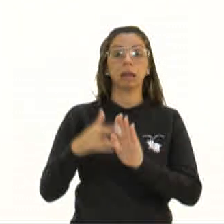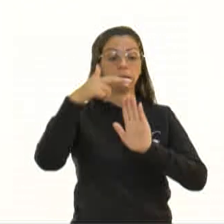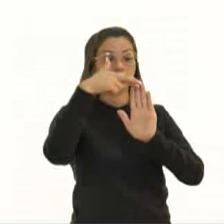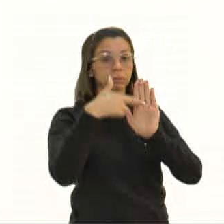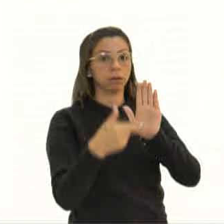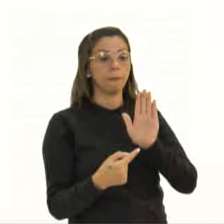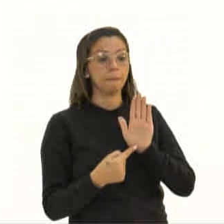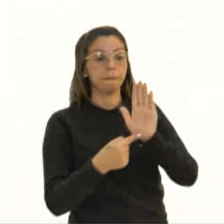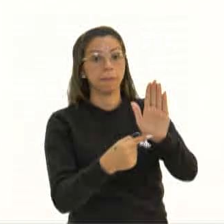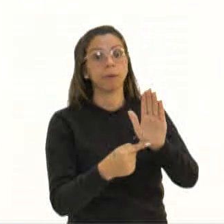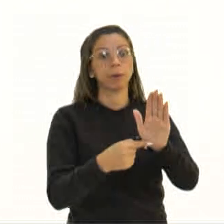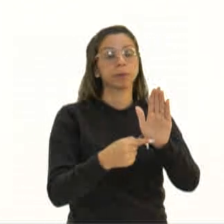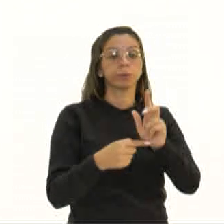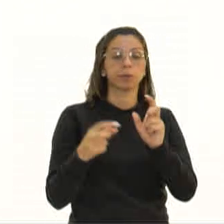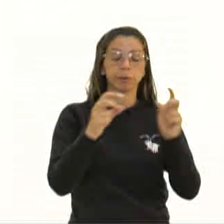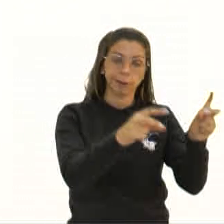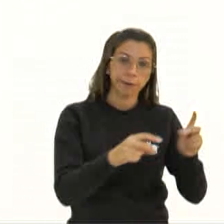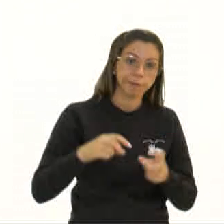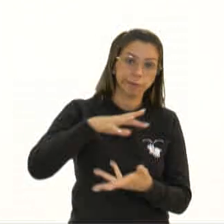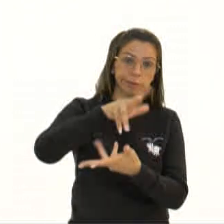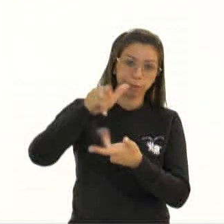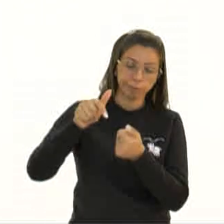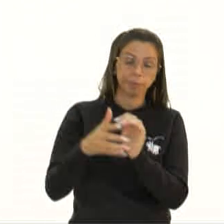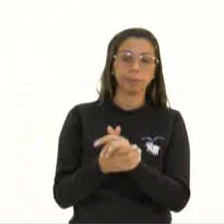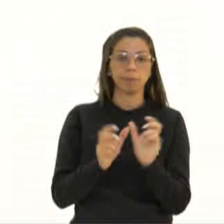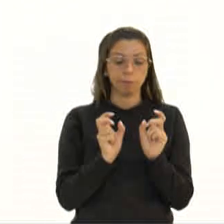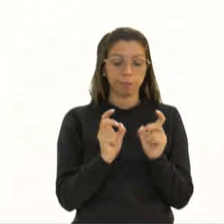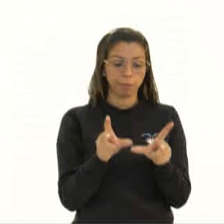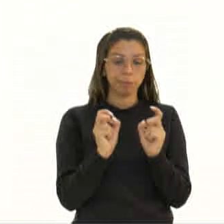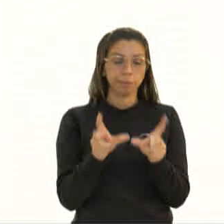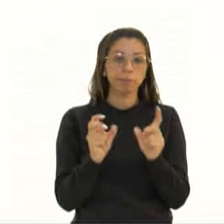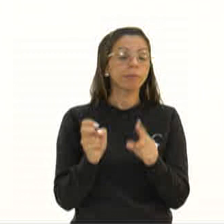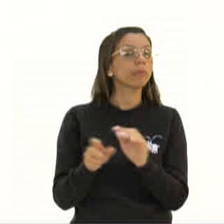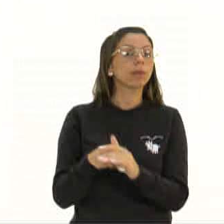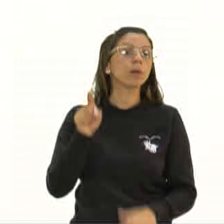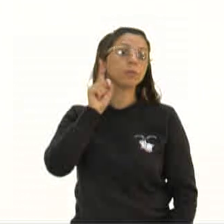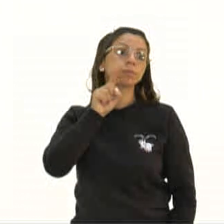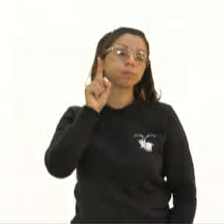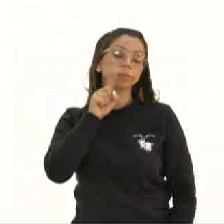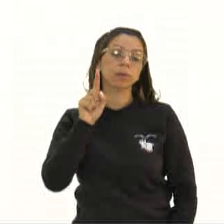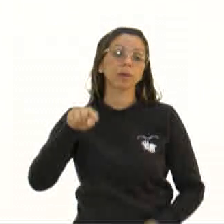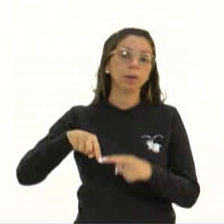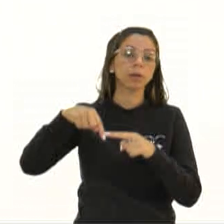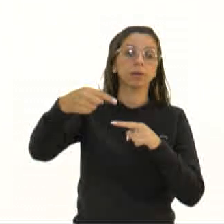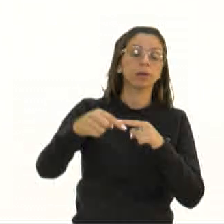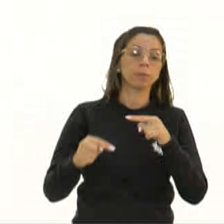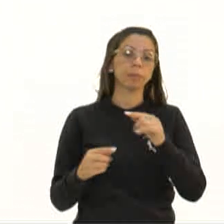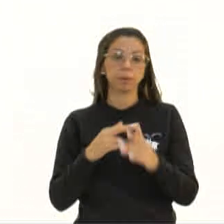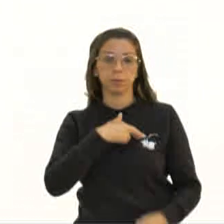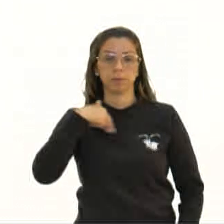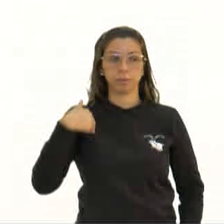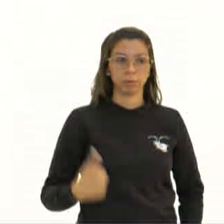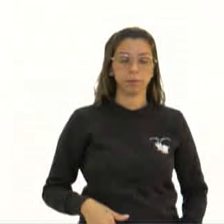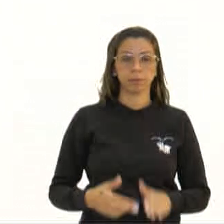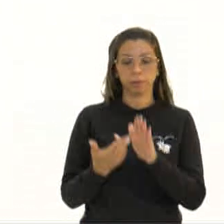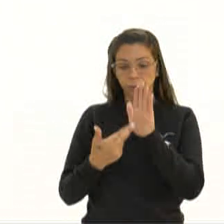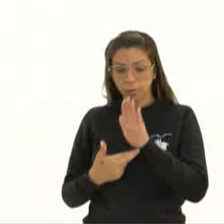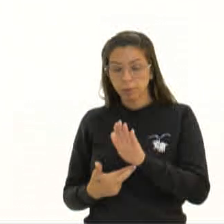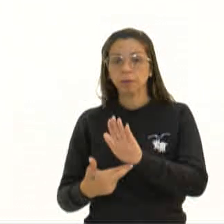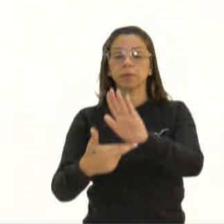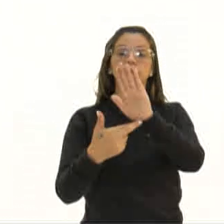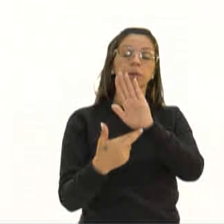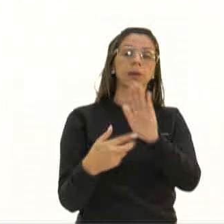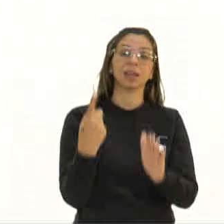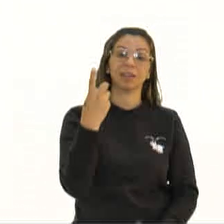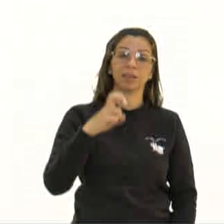vem na hierarquia do comércio mundial e vem depois dos Estados Unidos e da China. Representa mais de 15%